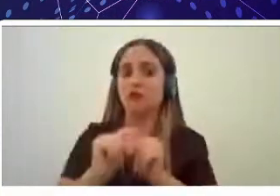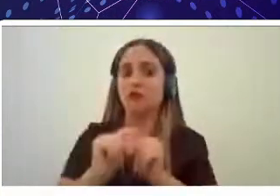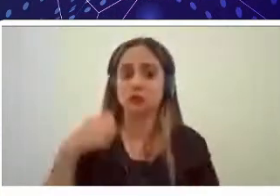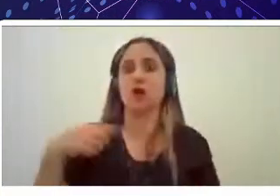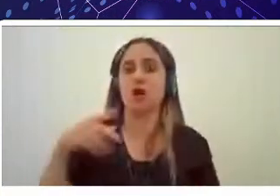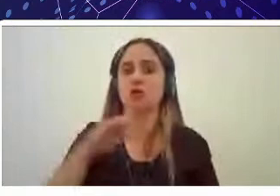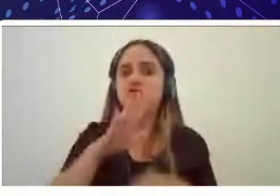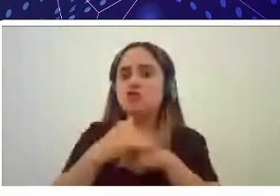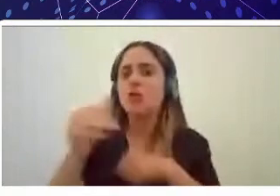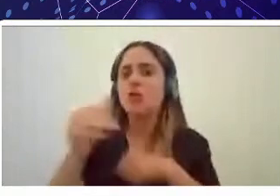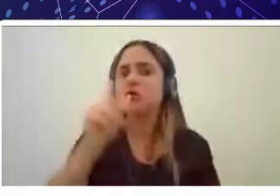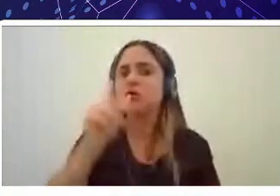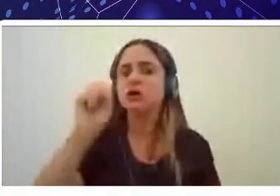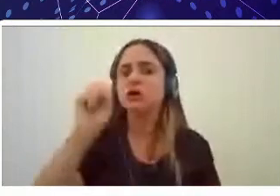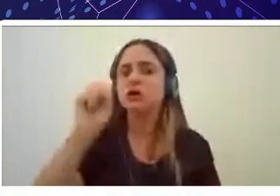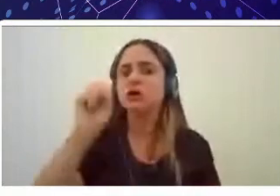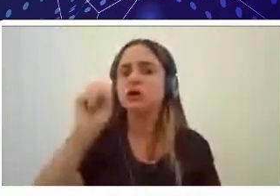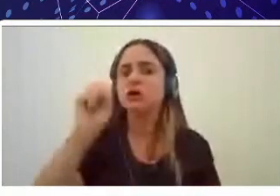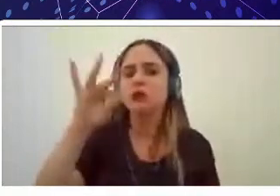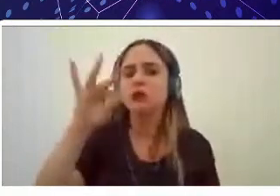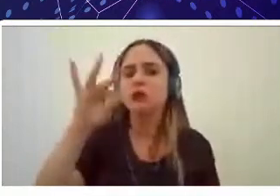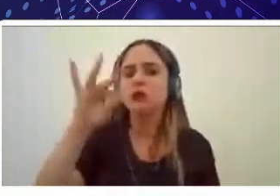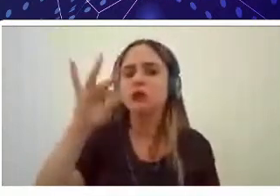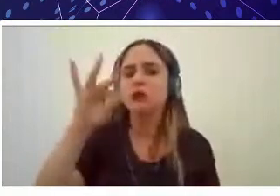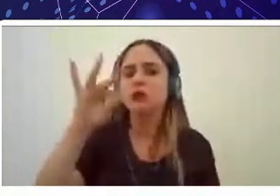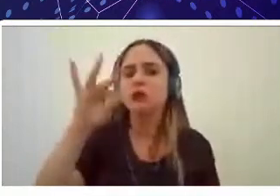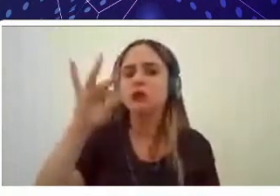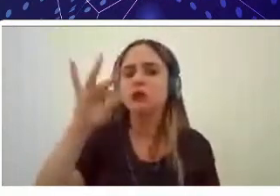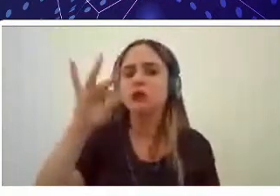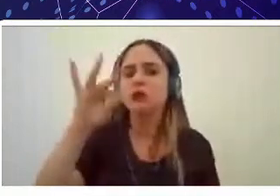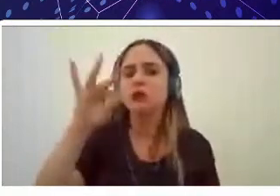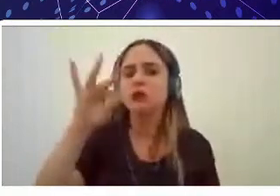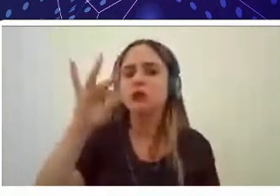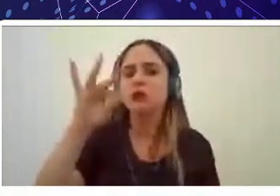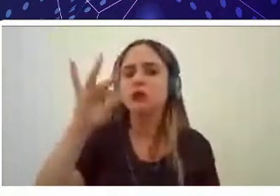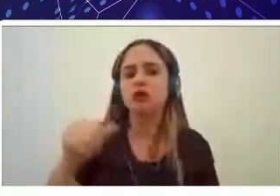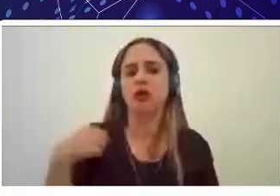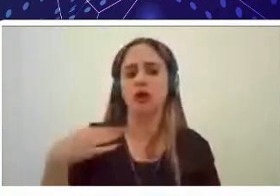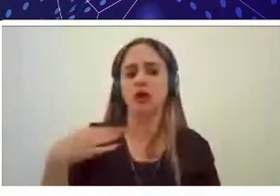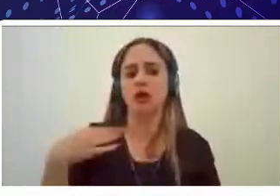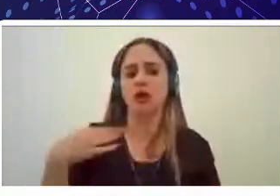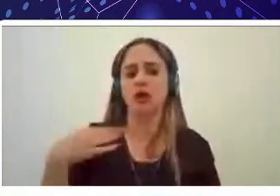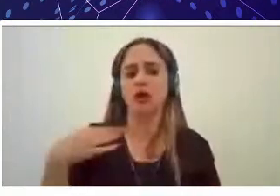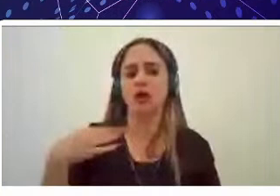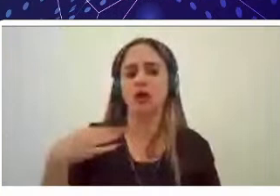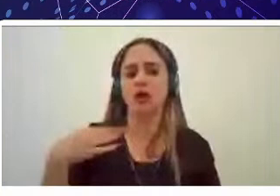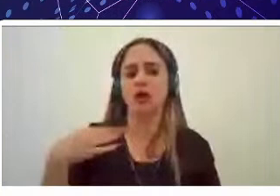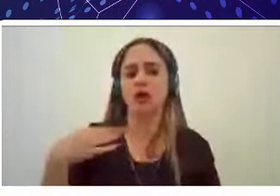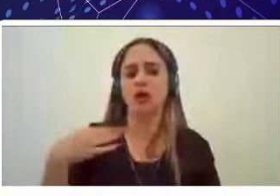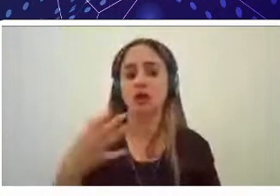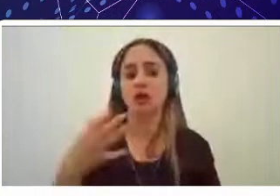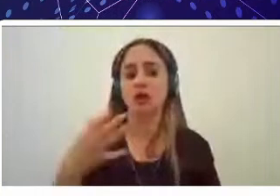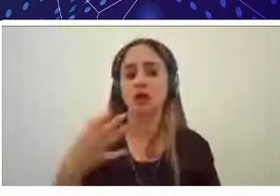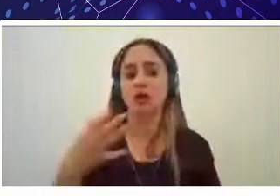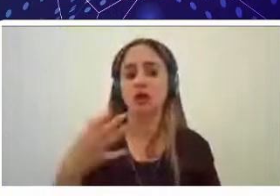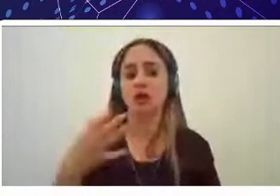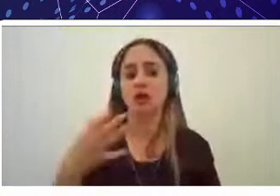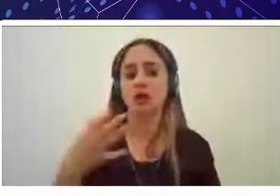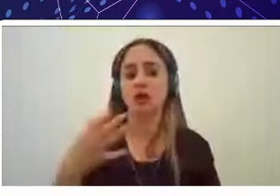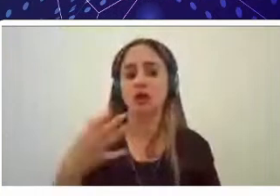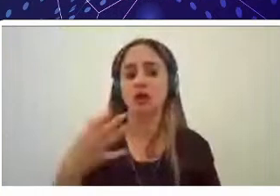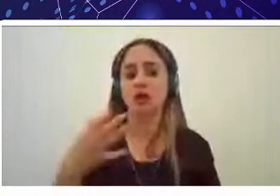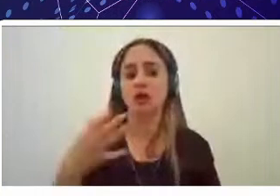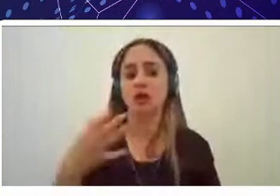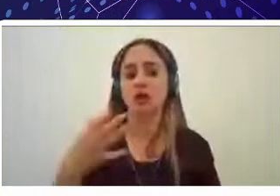expor alguma coisa sobre botânica aquática, para incentivar isso aí. Então, gente hoje está com um quadro de professores